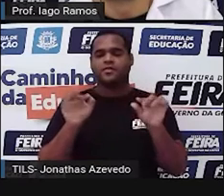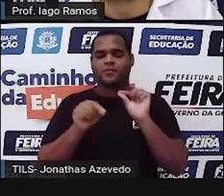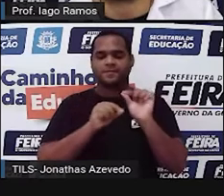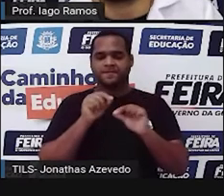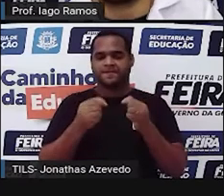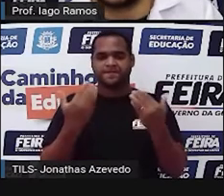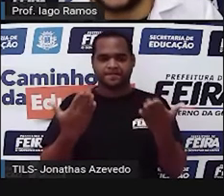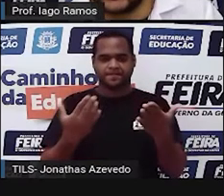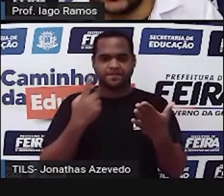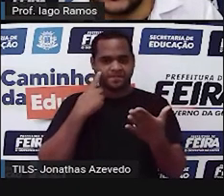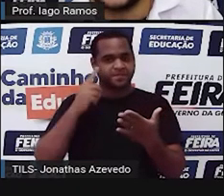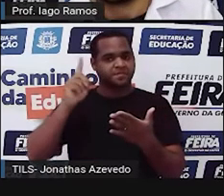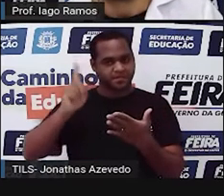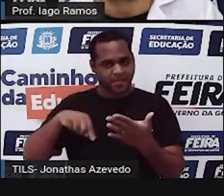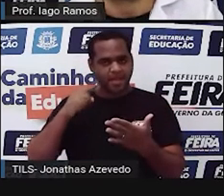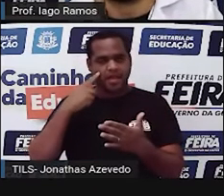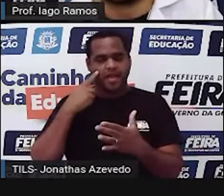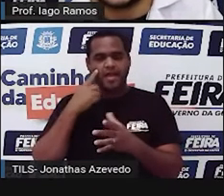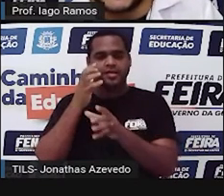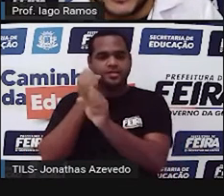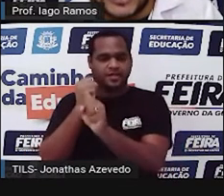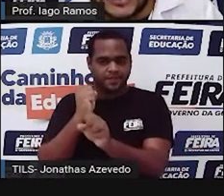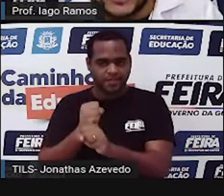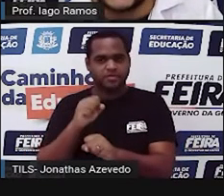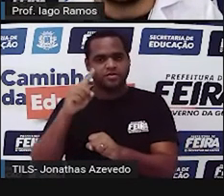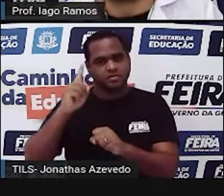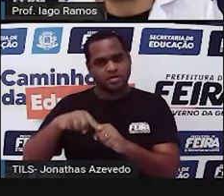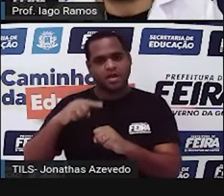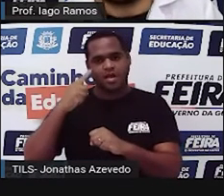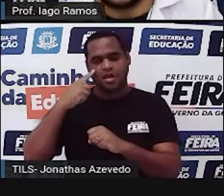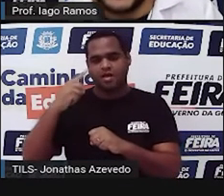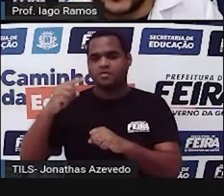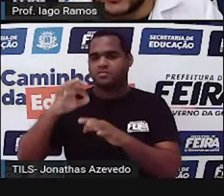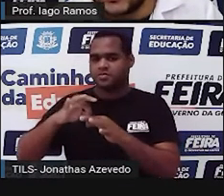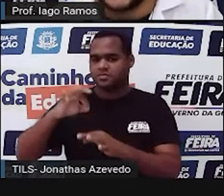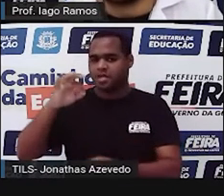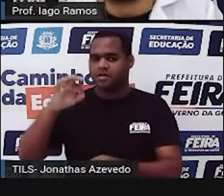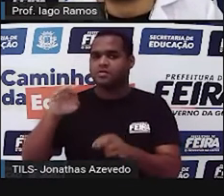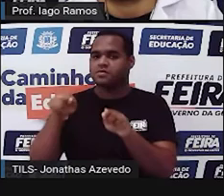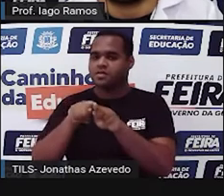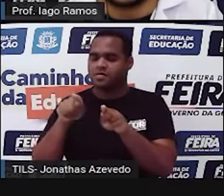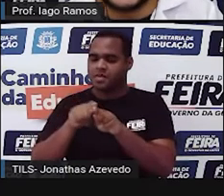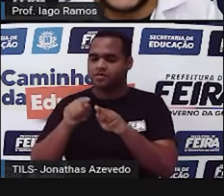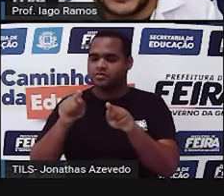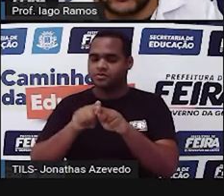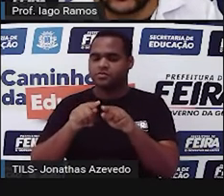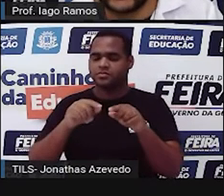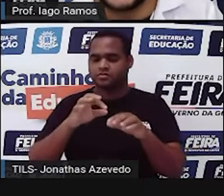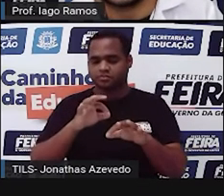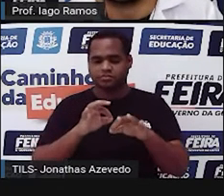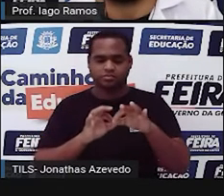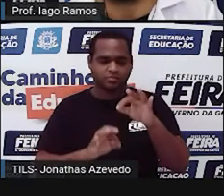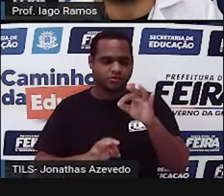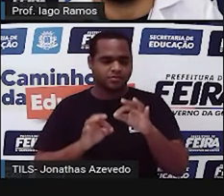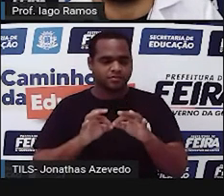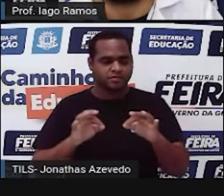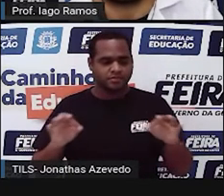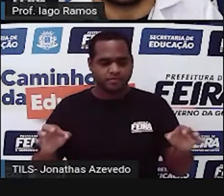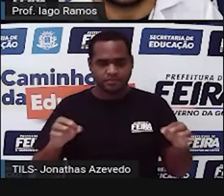seguinte, o produto da medida do comprimento pela medida da altura